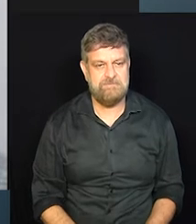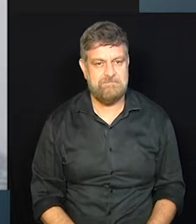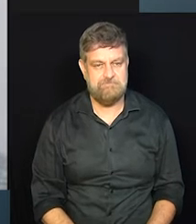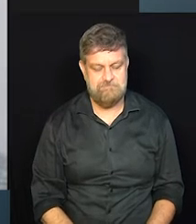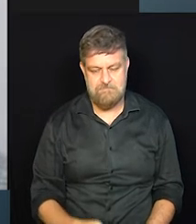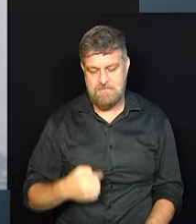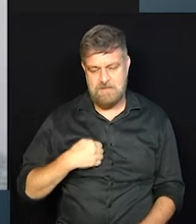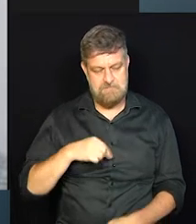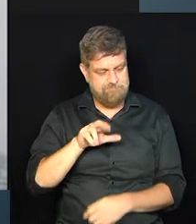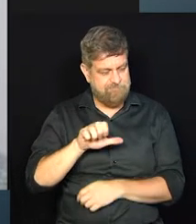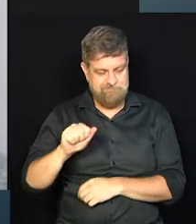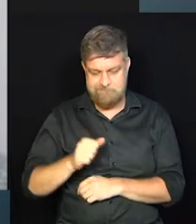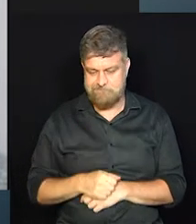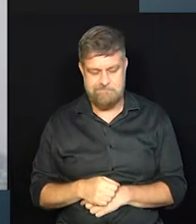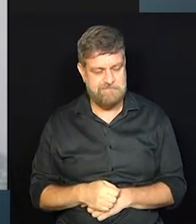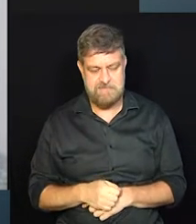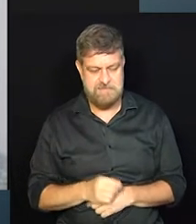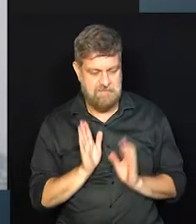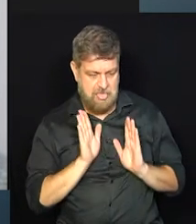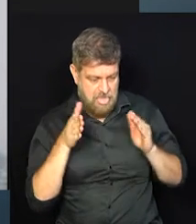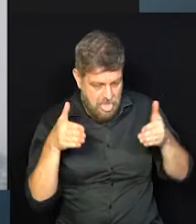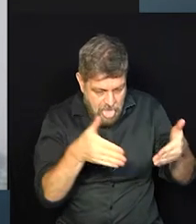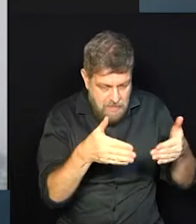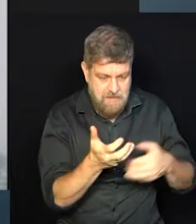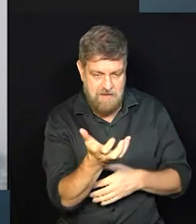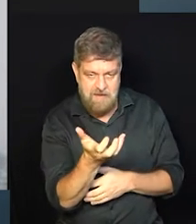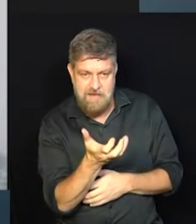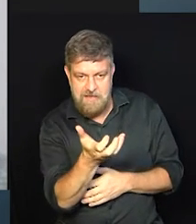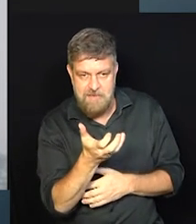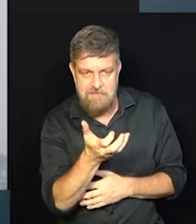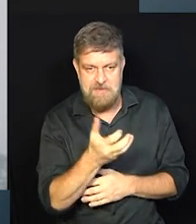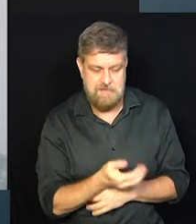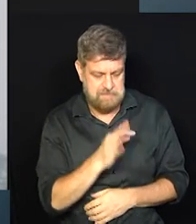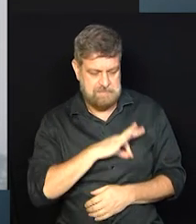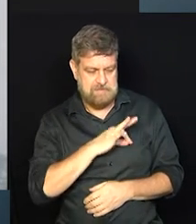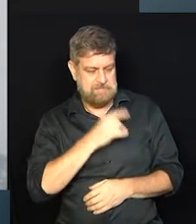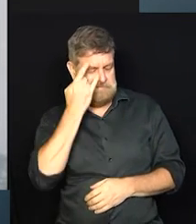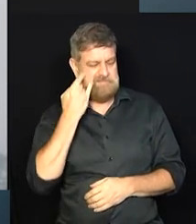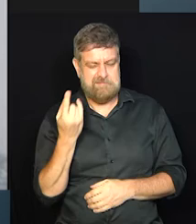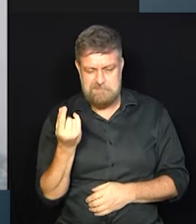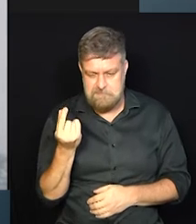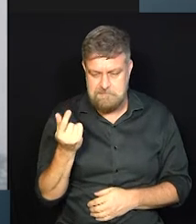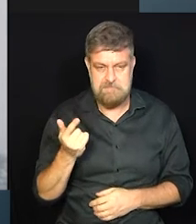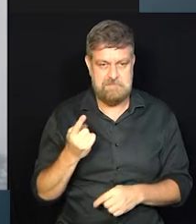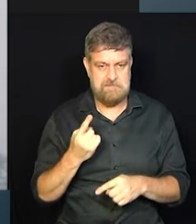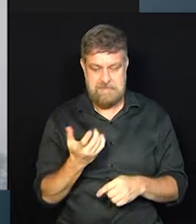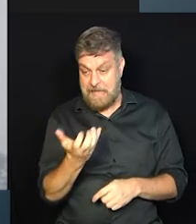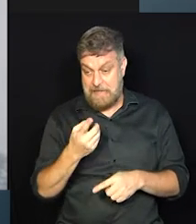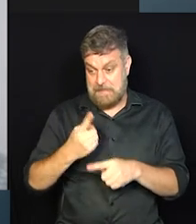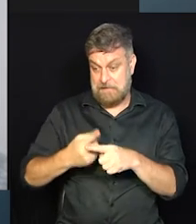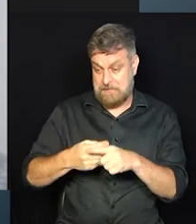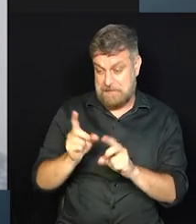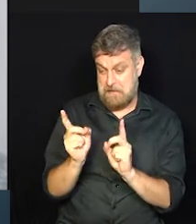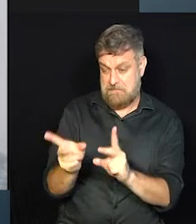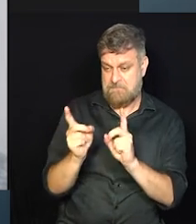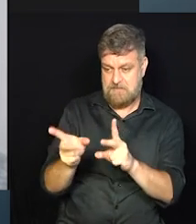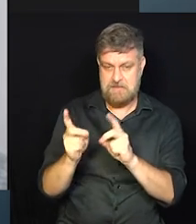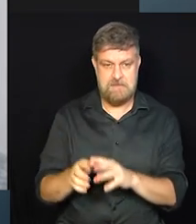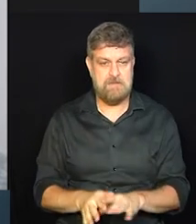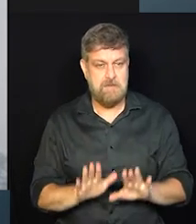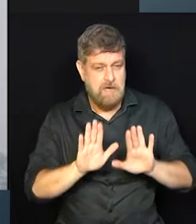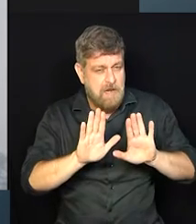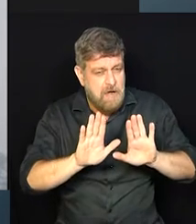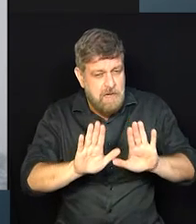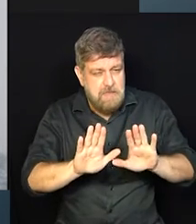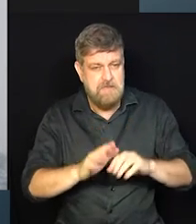Então, eu nunca tive, assim, essa pretensão, sabe? Ah, eu quero porque eu quero trabalhar com isso, porque eu quero vender. Eu sempre fui